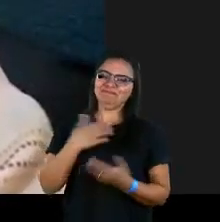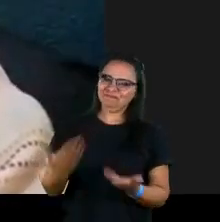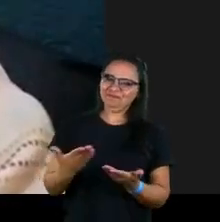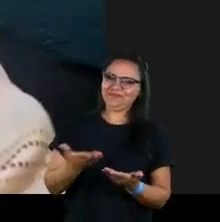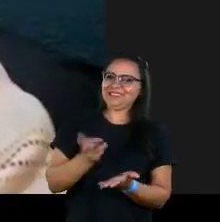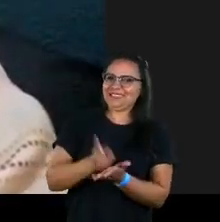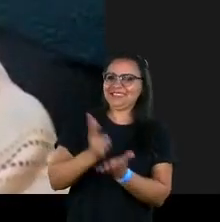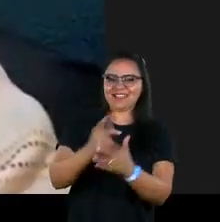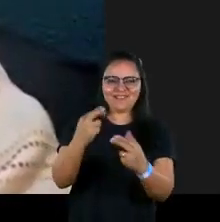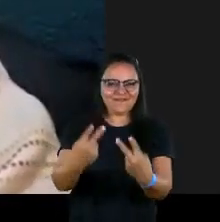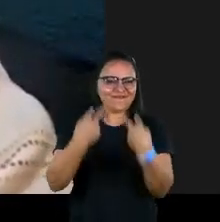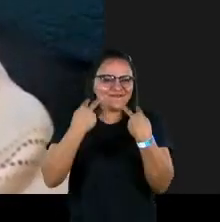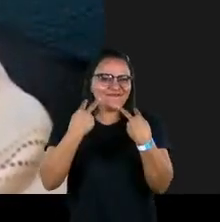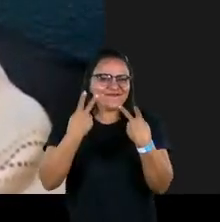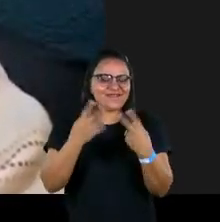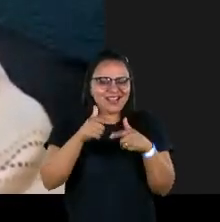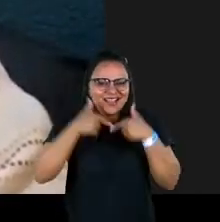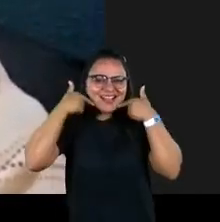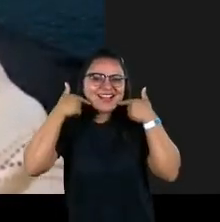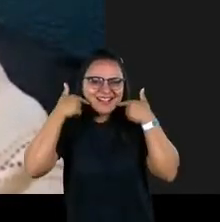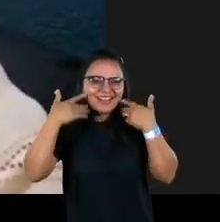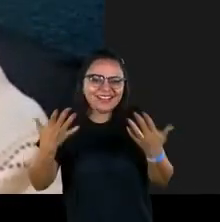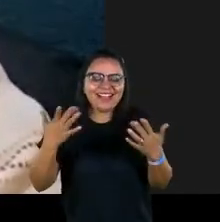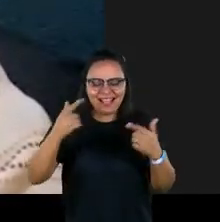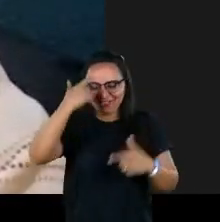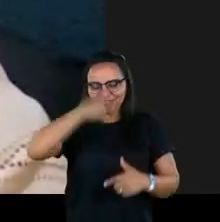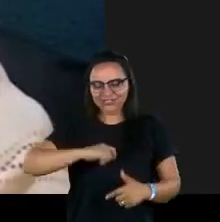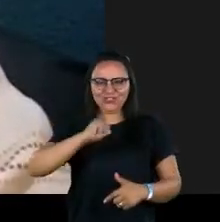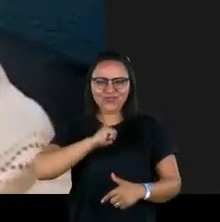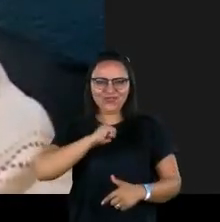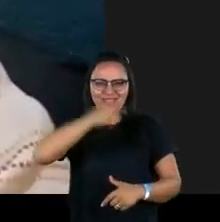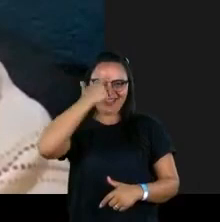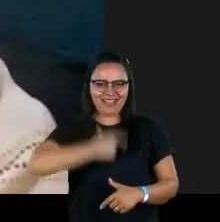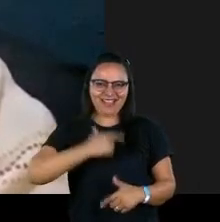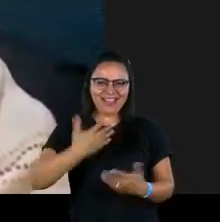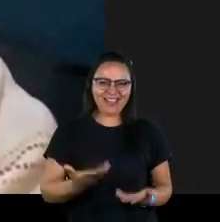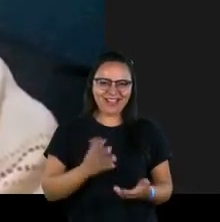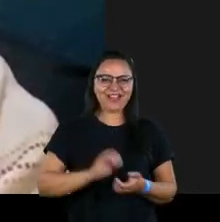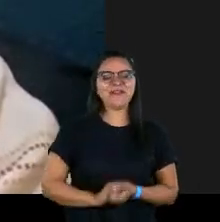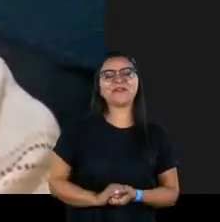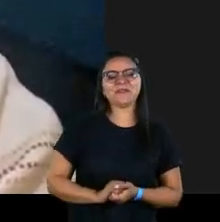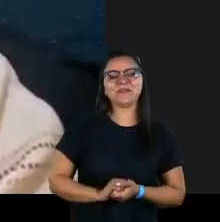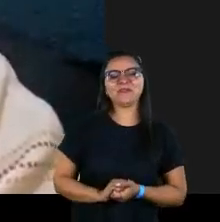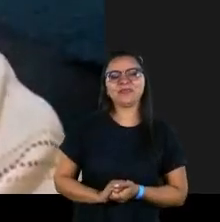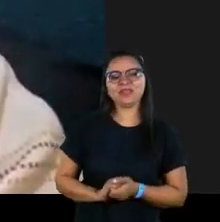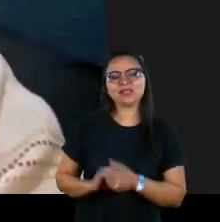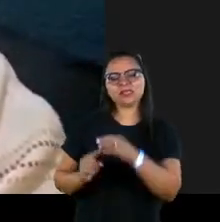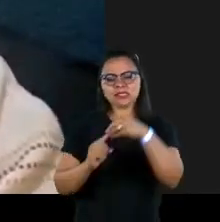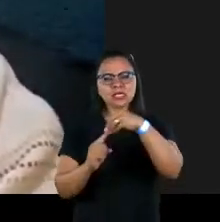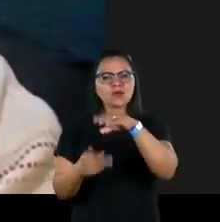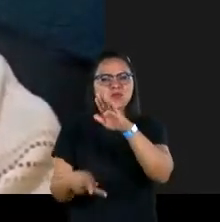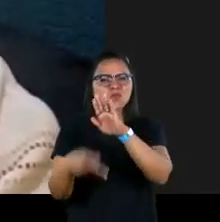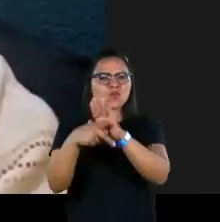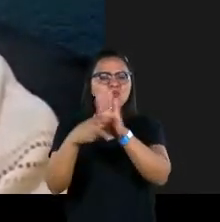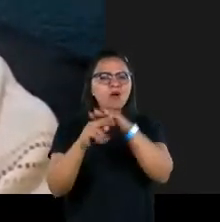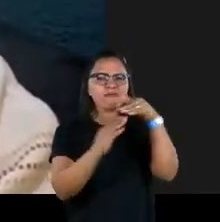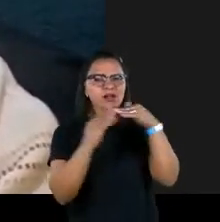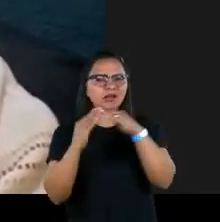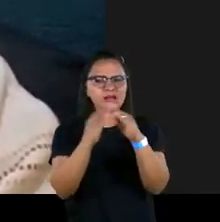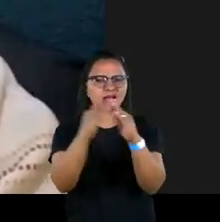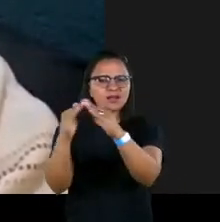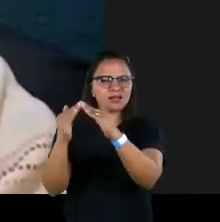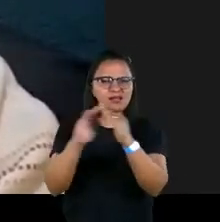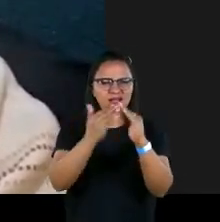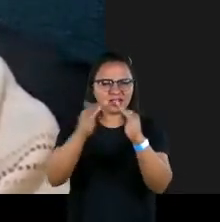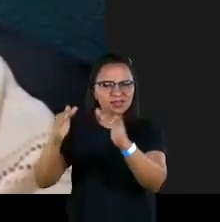vocês vão encontrar quando vê um caba sorridente por aí eu sou da Cufa, Central Única das Favelas, que atua em Favelas do